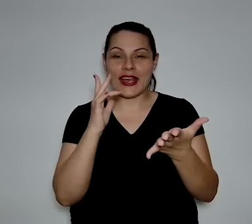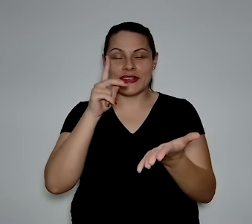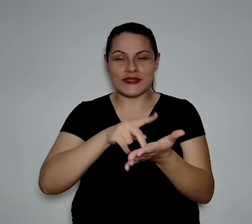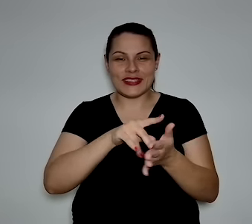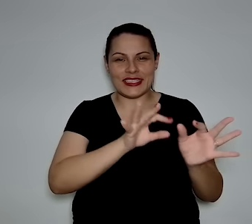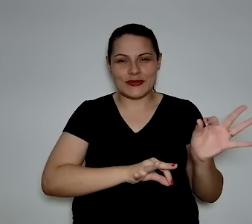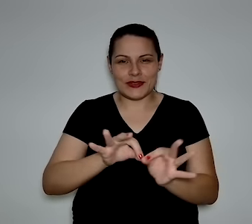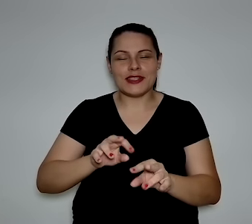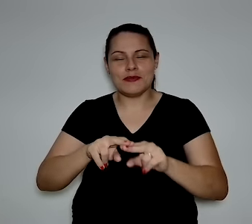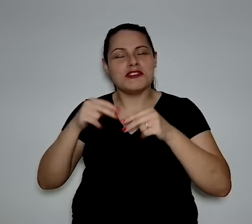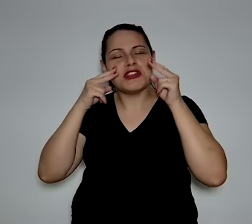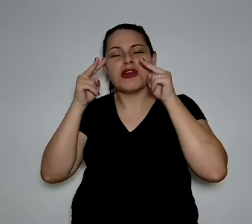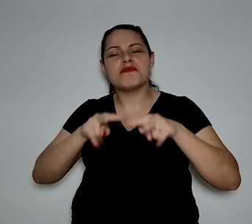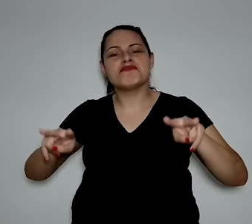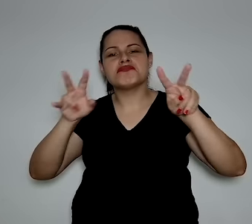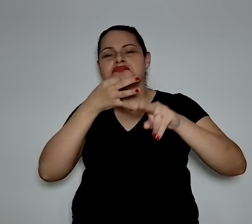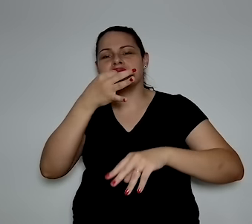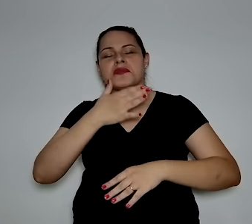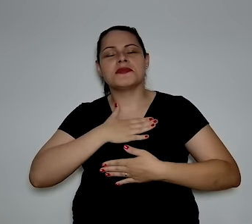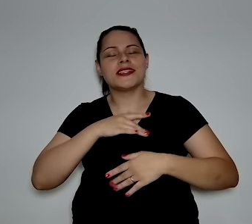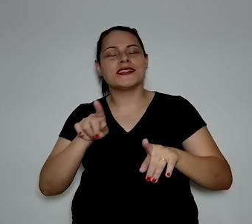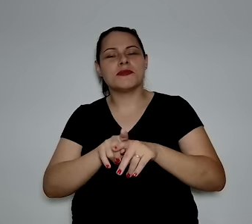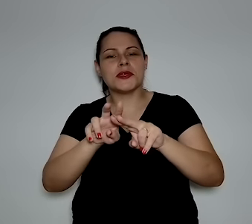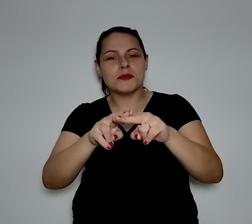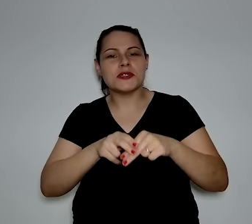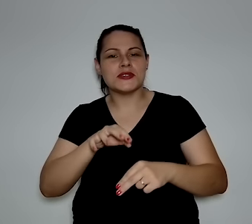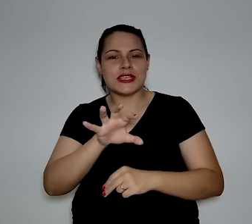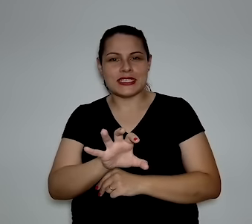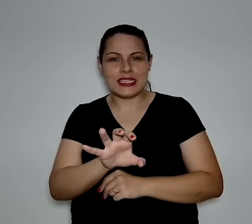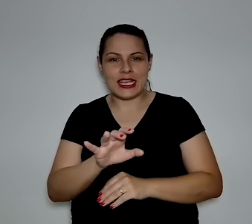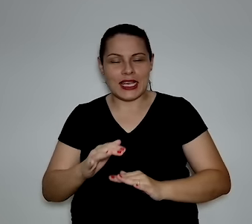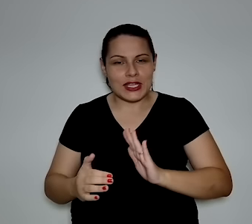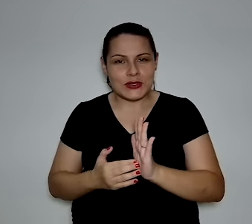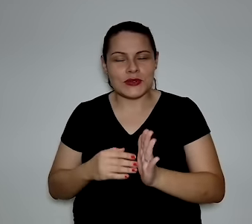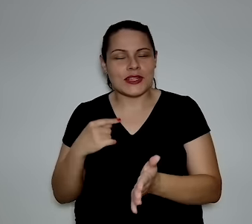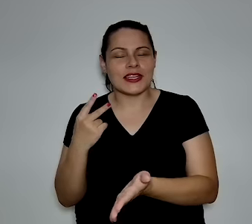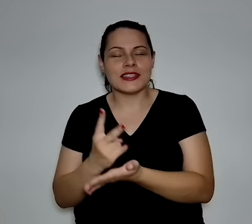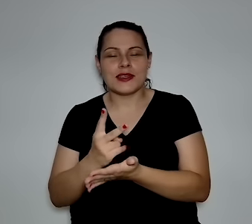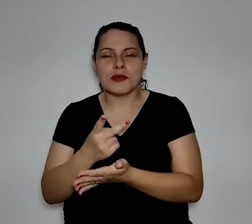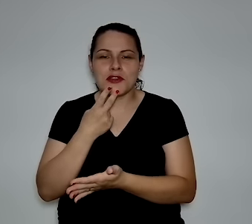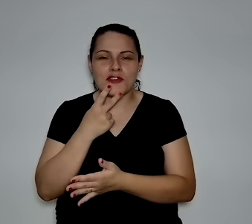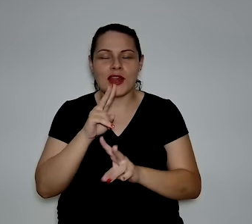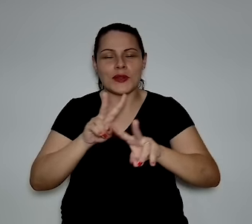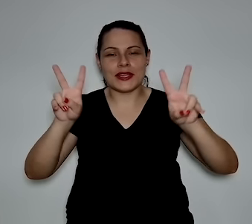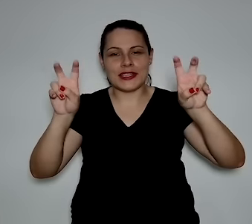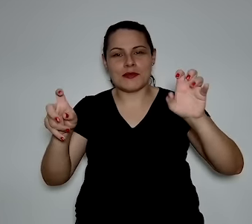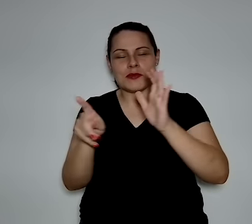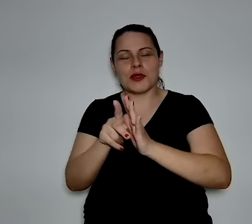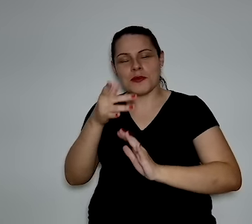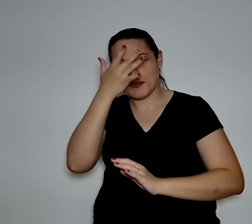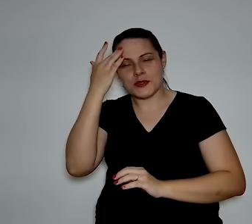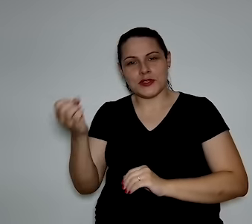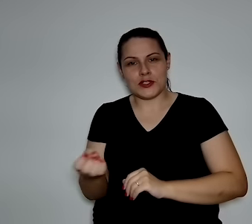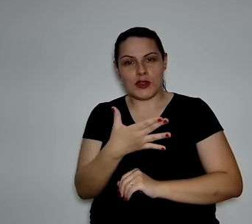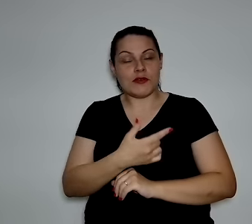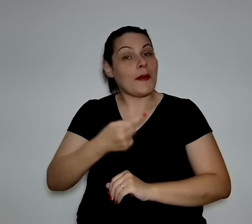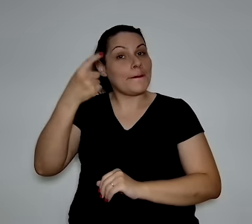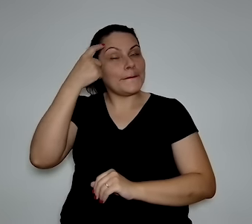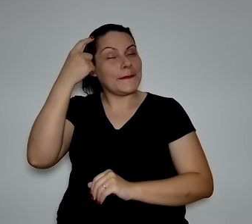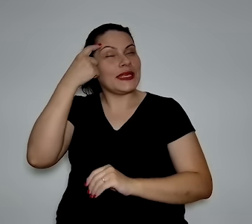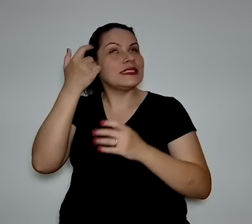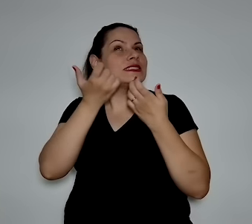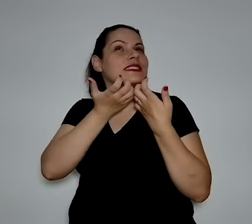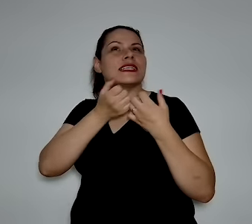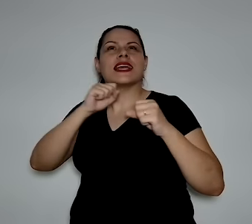Essa é a visão e eu acho que é muito aquele lema dos inovadores. Esse